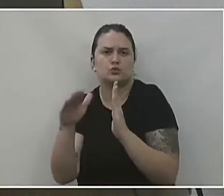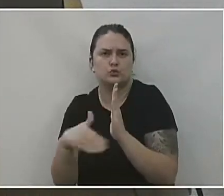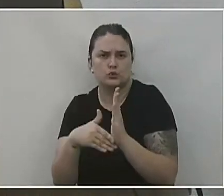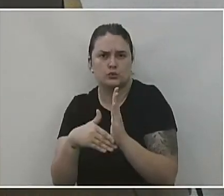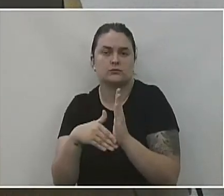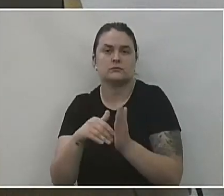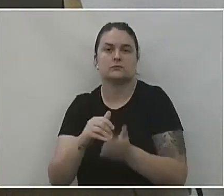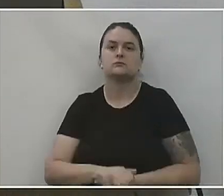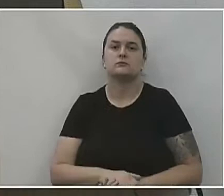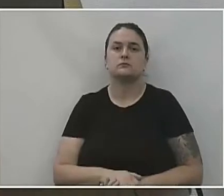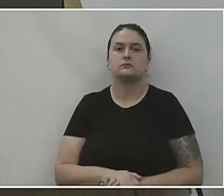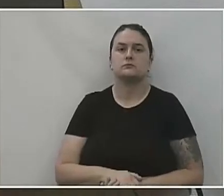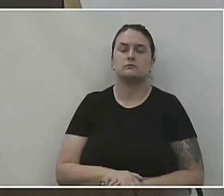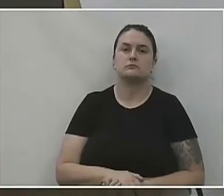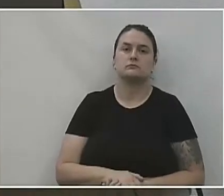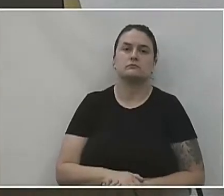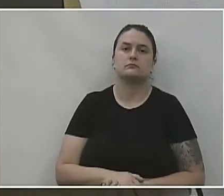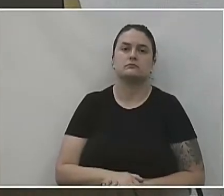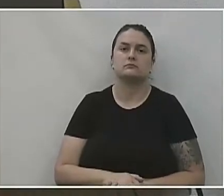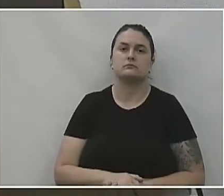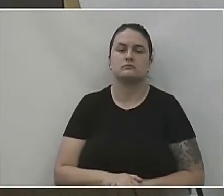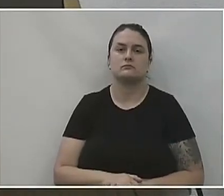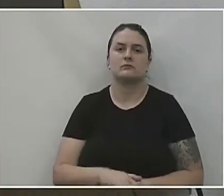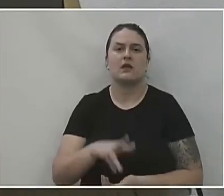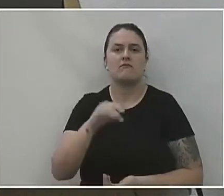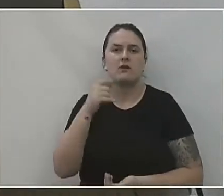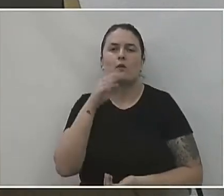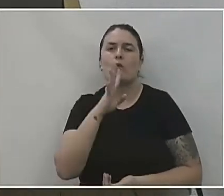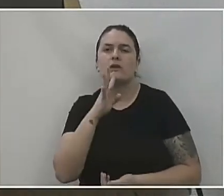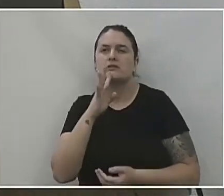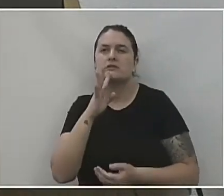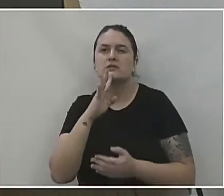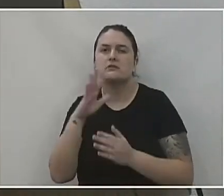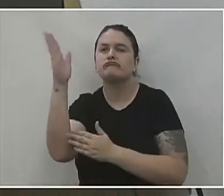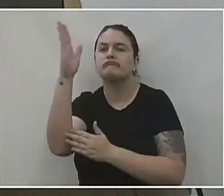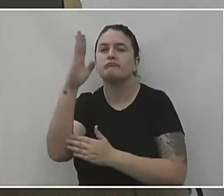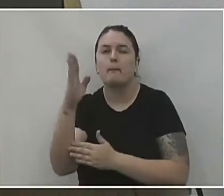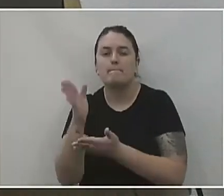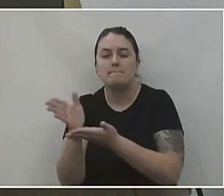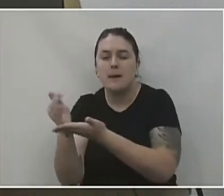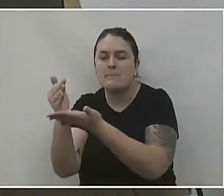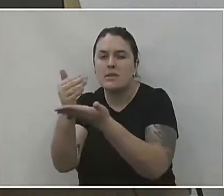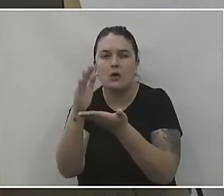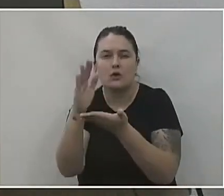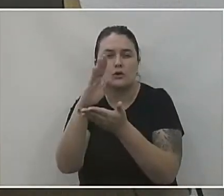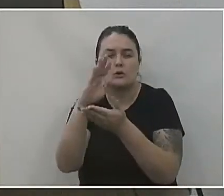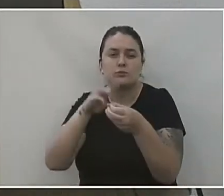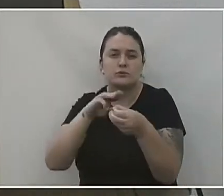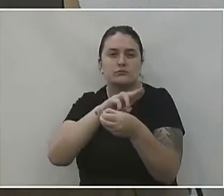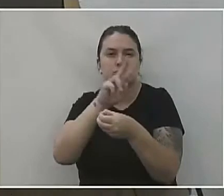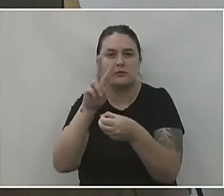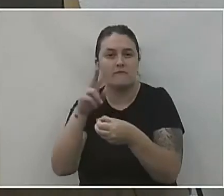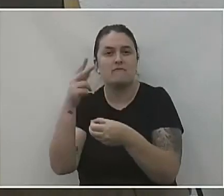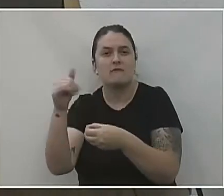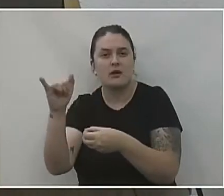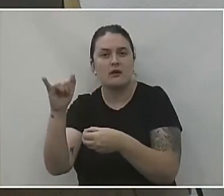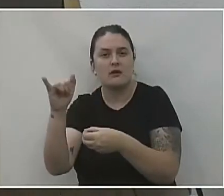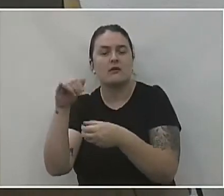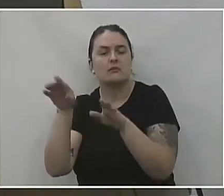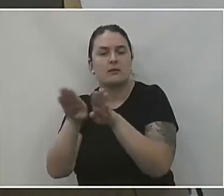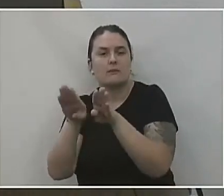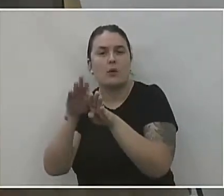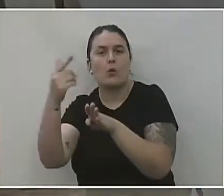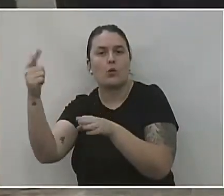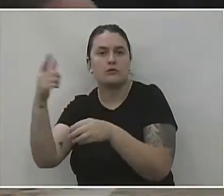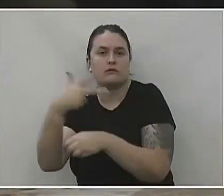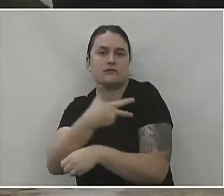munícipes de Nando Vitória, aí nós teremos um panorama geral de tudo e poderemos até trabalhar melhor as próximas vacinações.